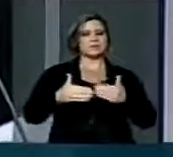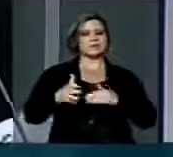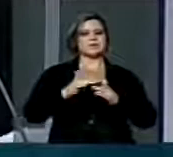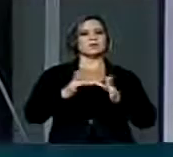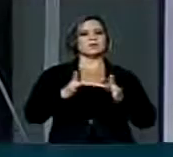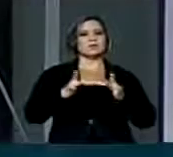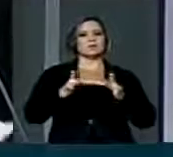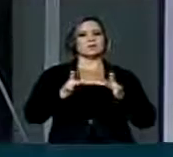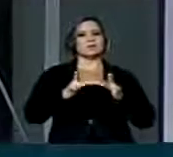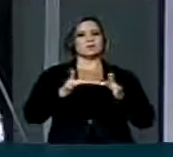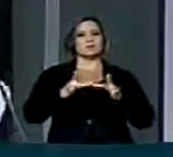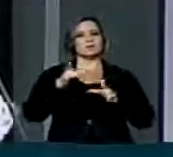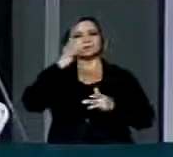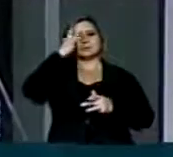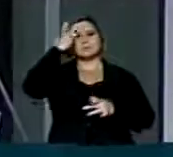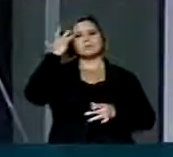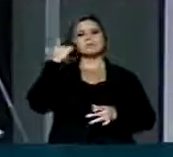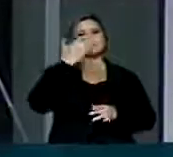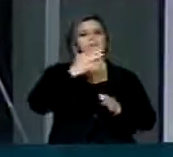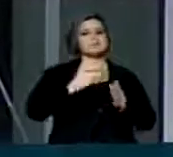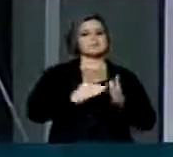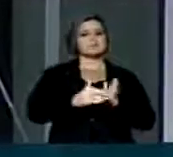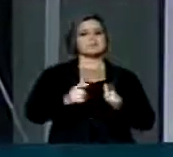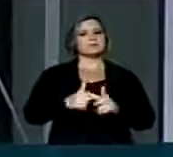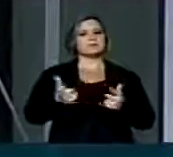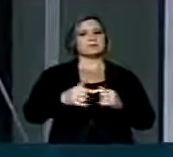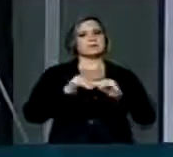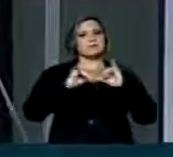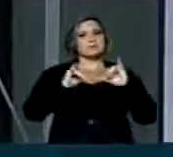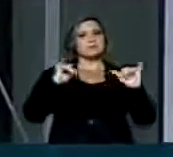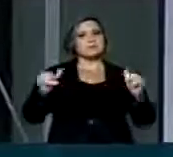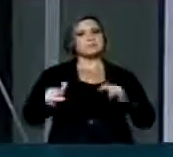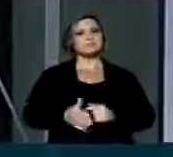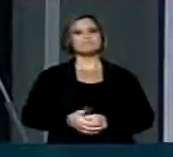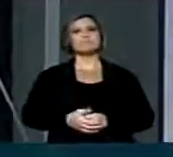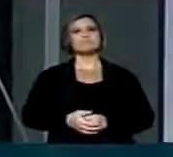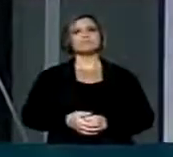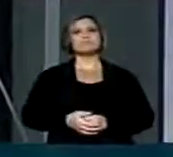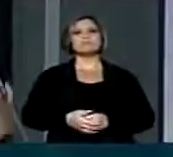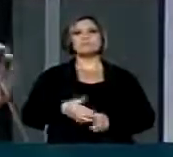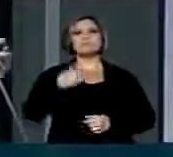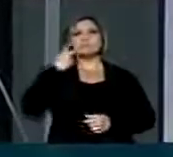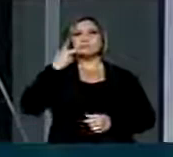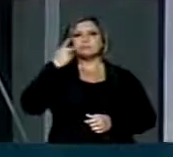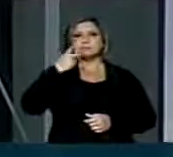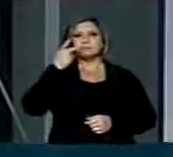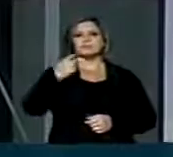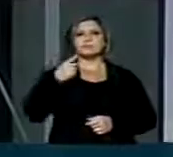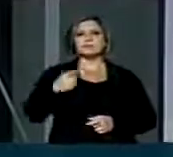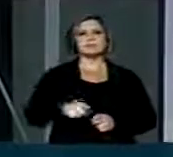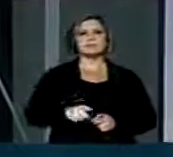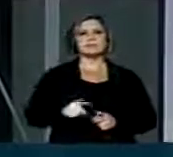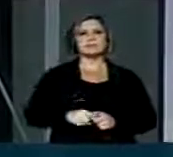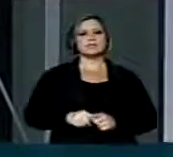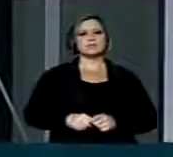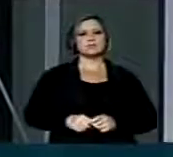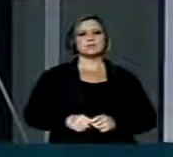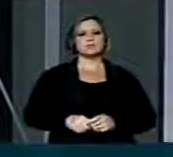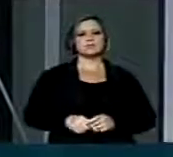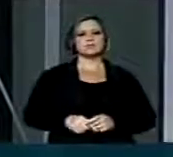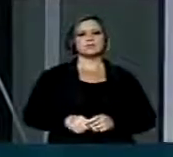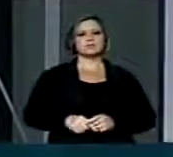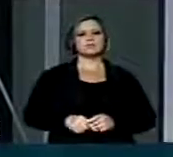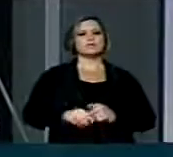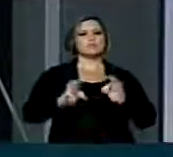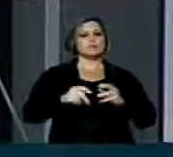cidadão e aquela casa. Senhor presidente, eu gostaria que o meu pronunciamento não só fosse